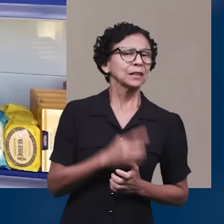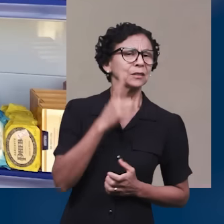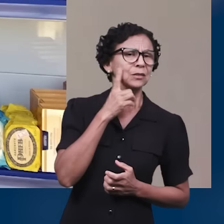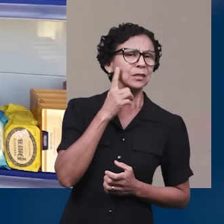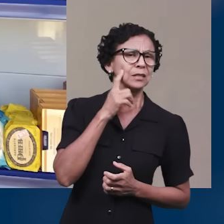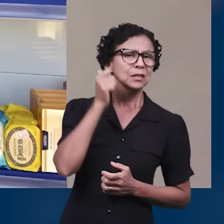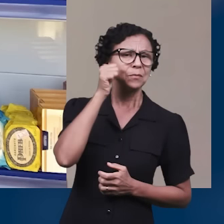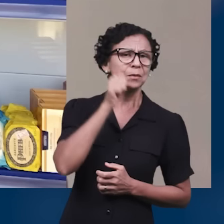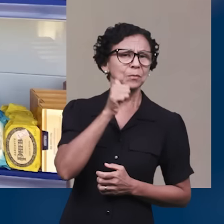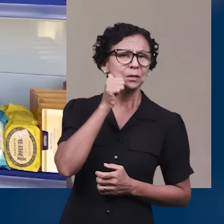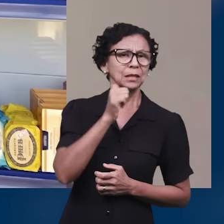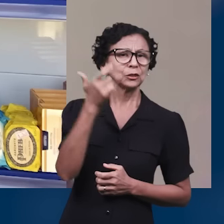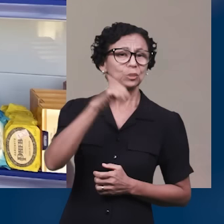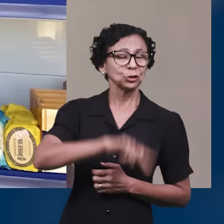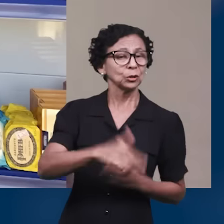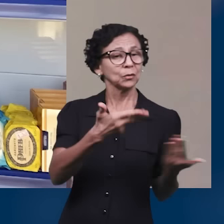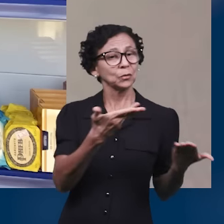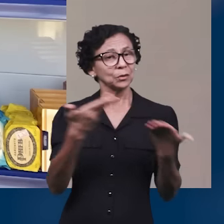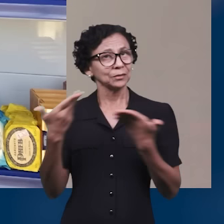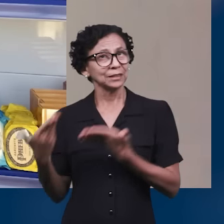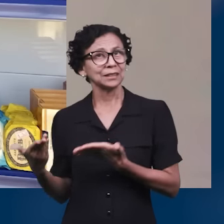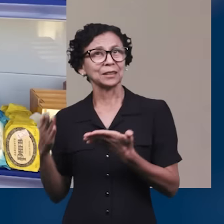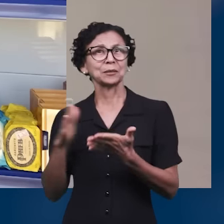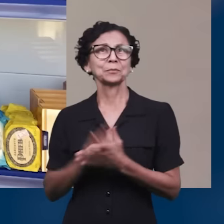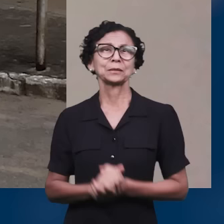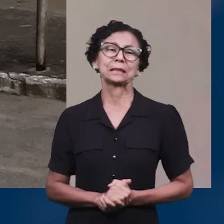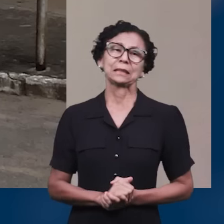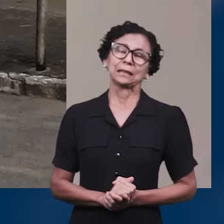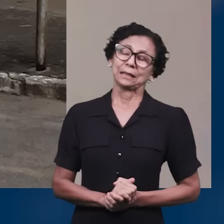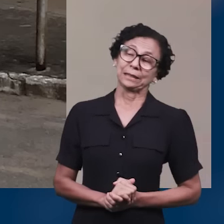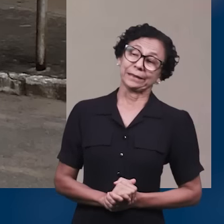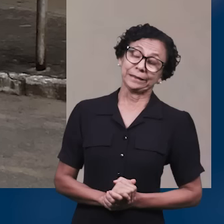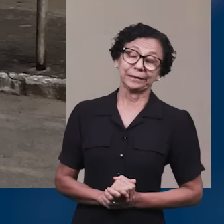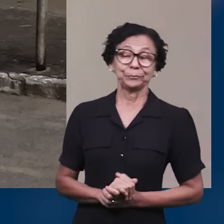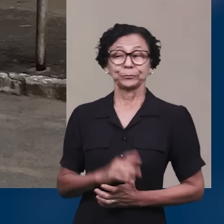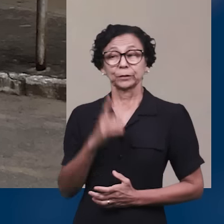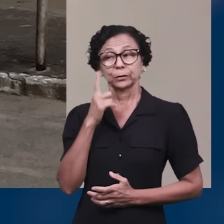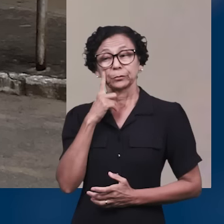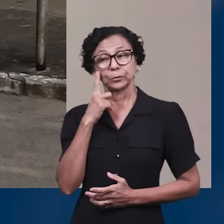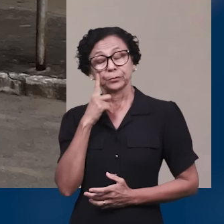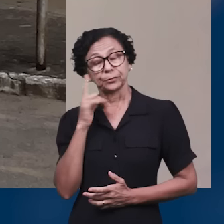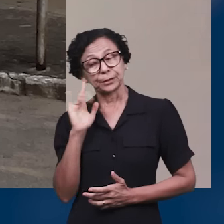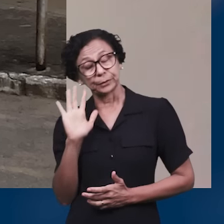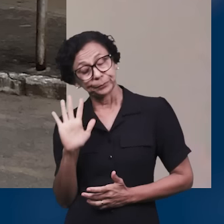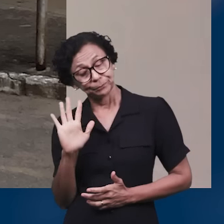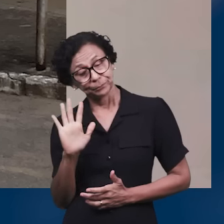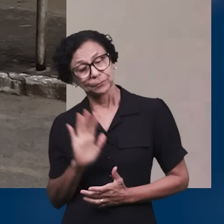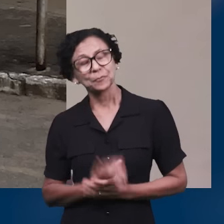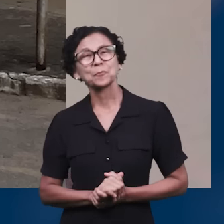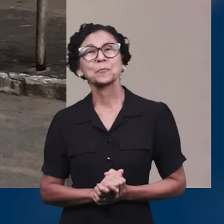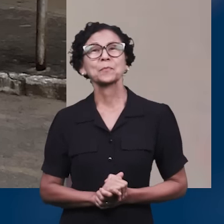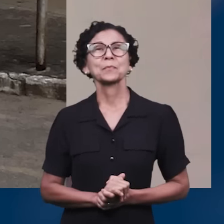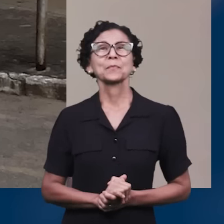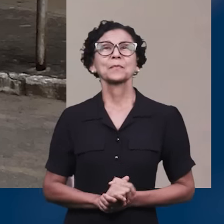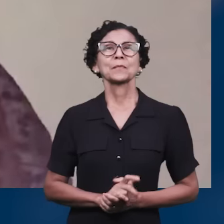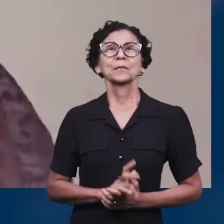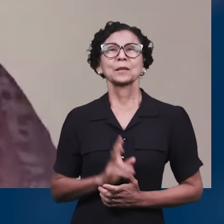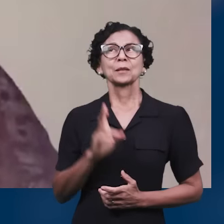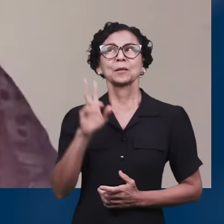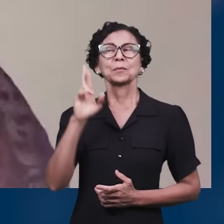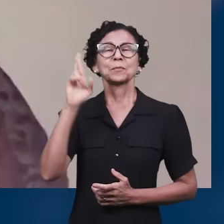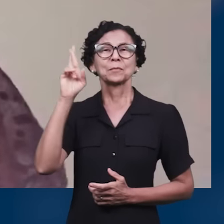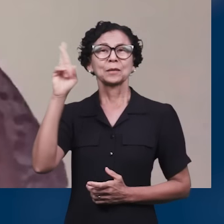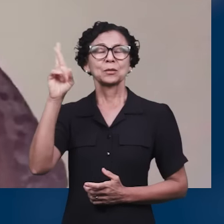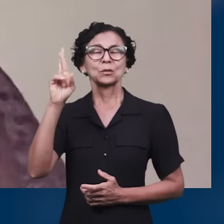para convidá-la novamente. Mesmo assim, ela se mostrou resistente, mas o Senhor usou com grande